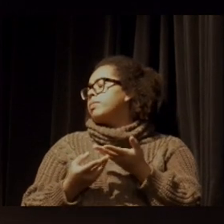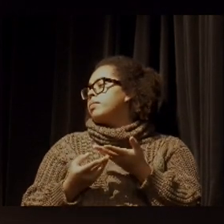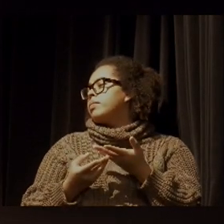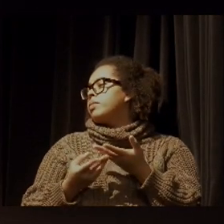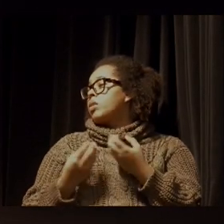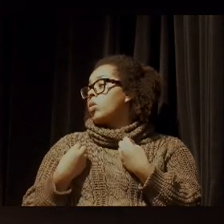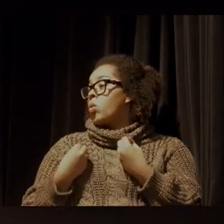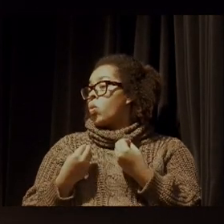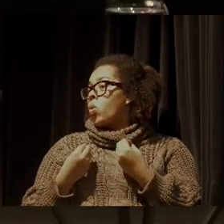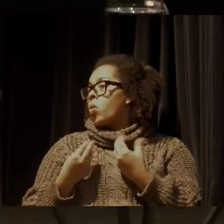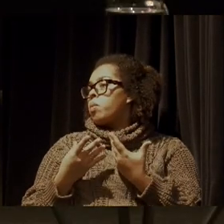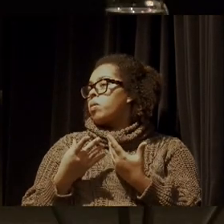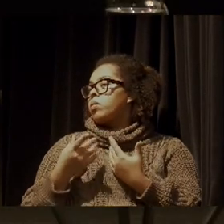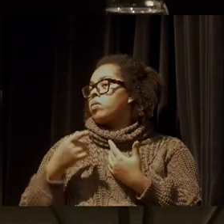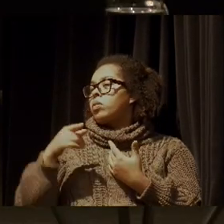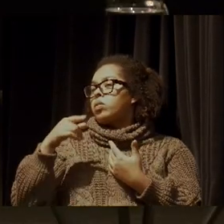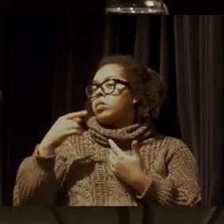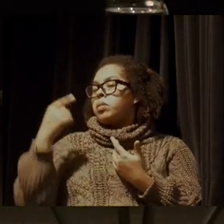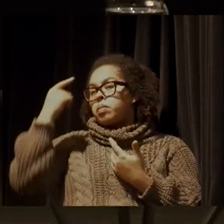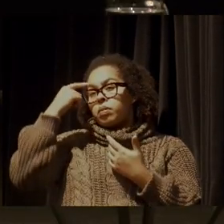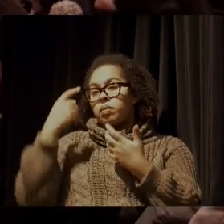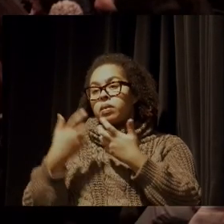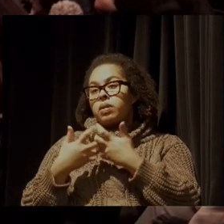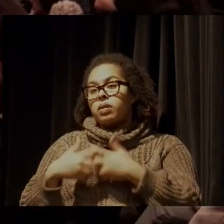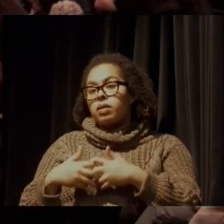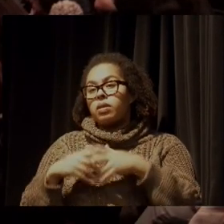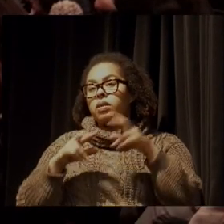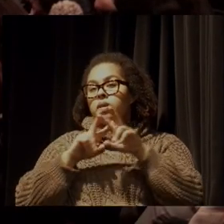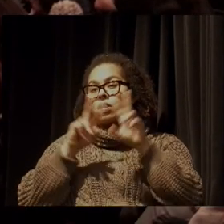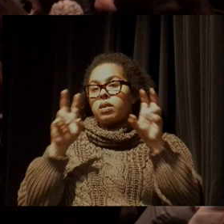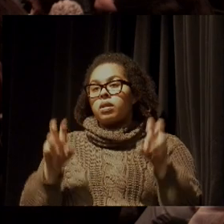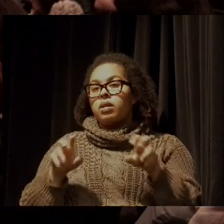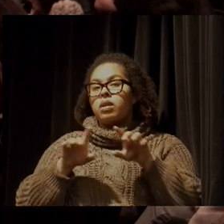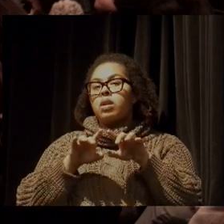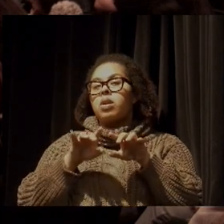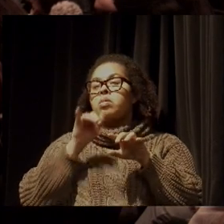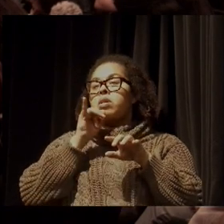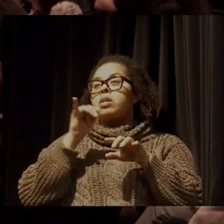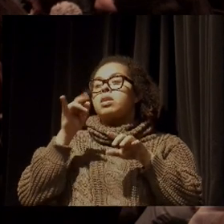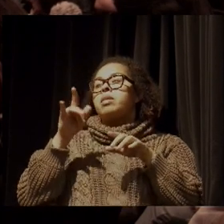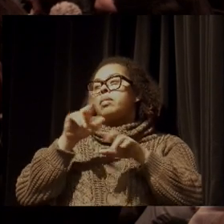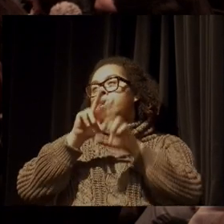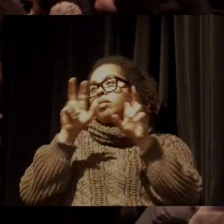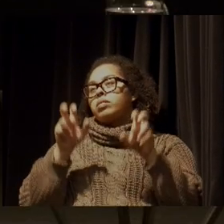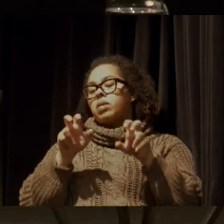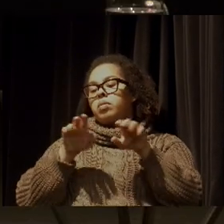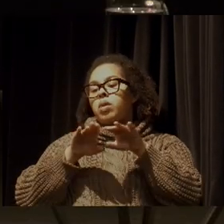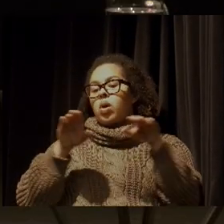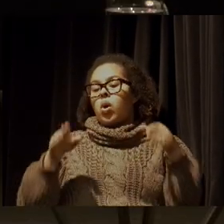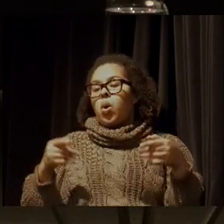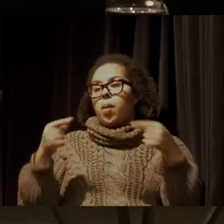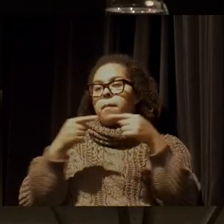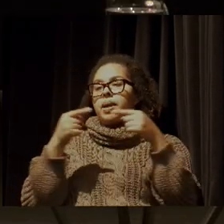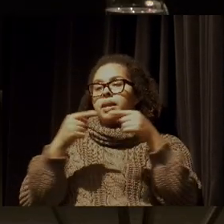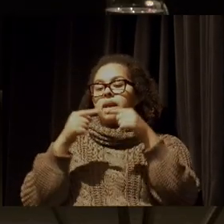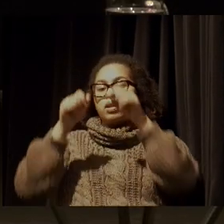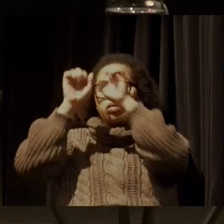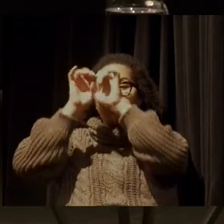Como é que vocês, pensando no tema aqui da nossa mesa que é florestar o pensamento, como é que dentro dessa realidade